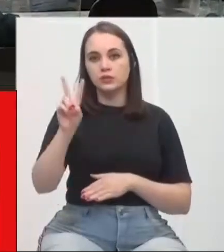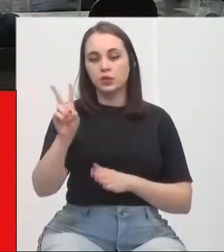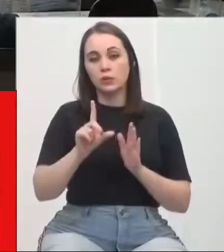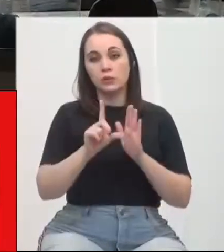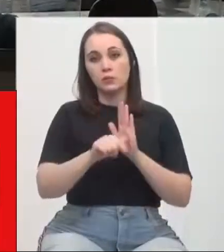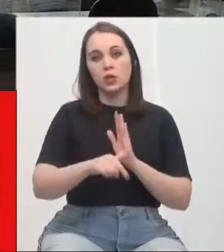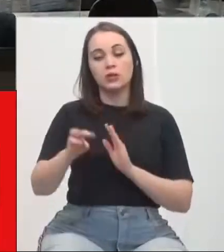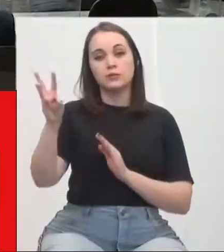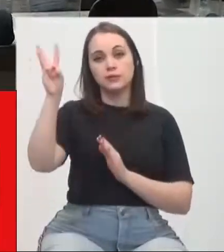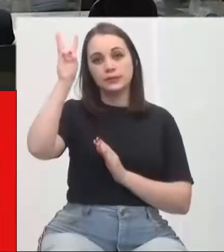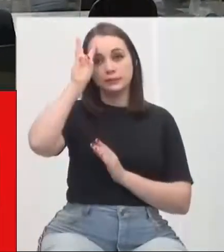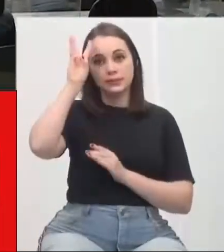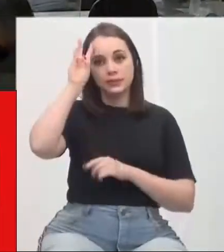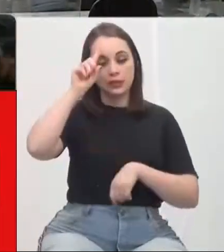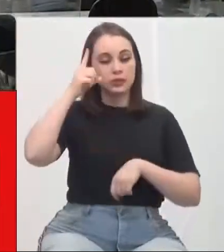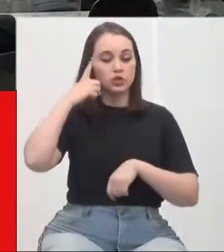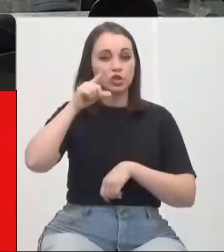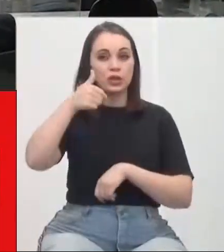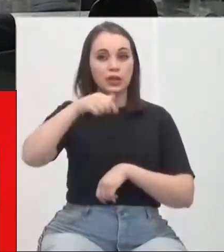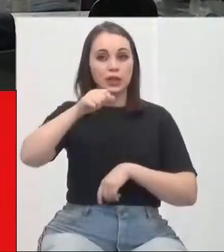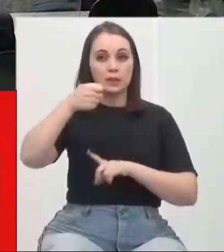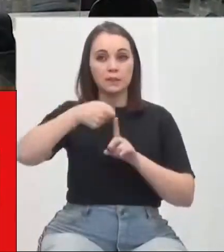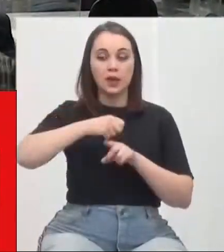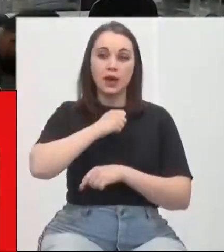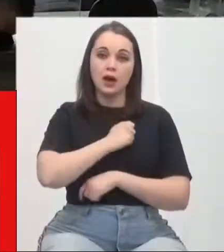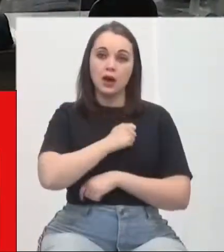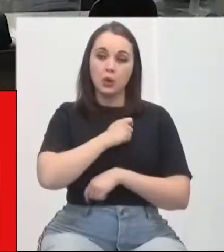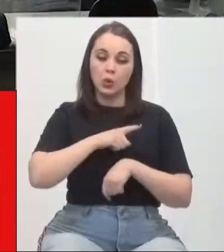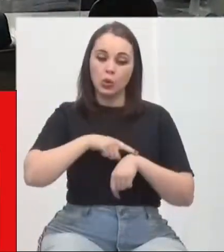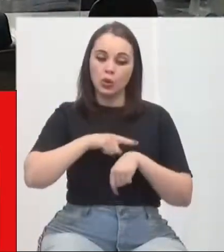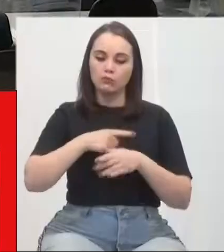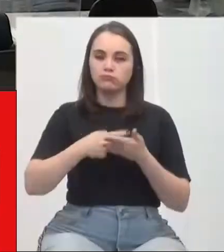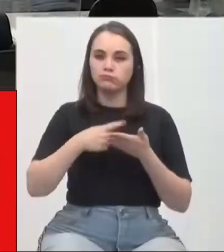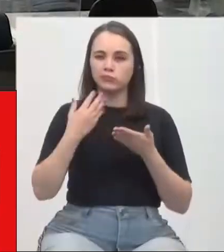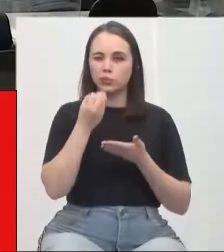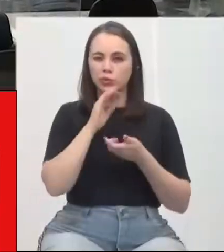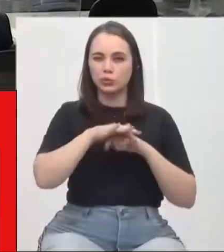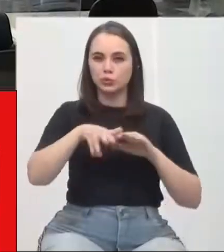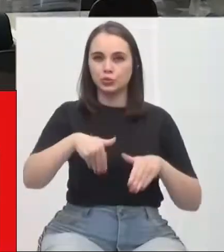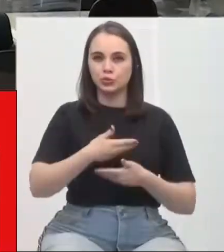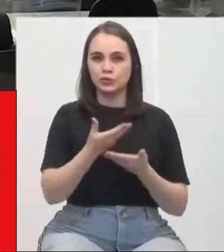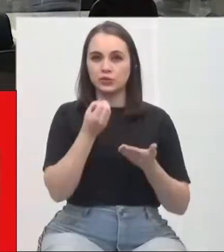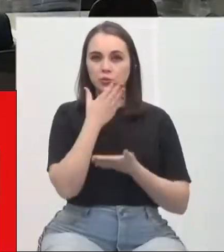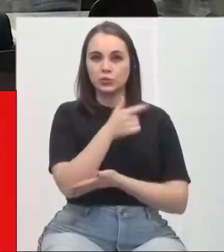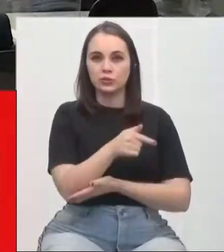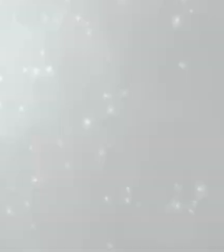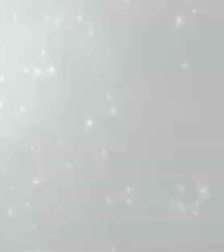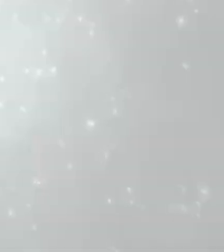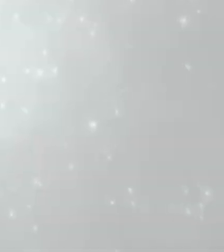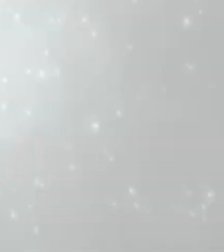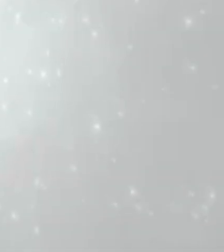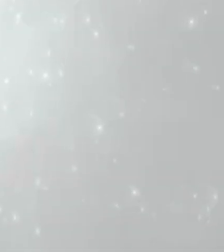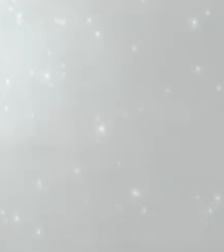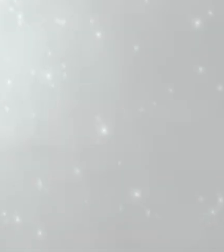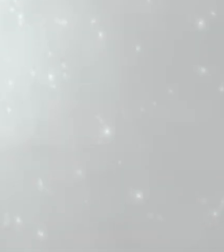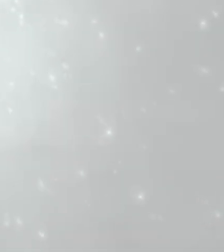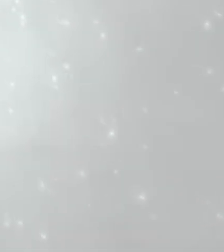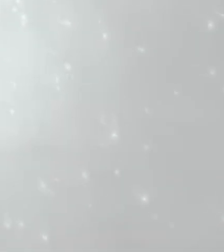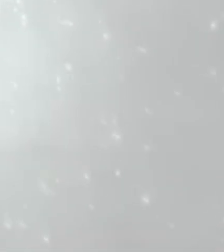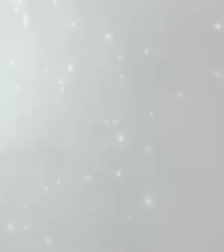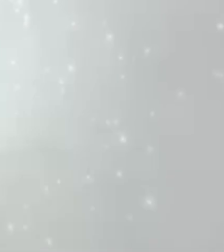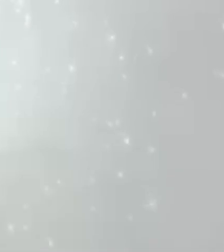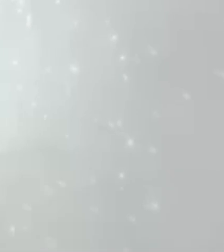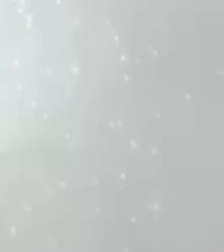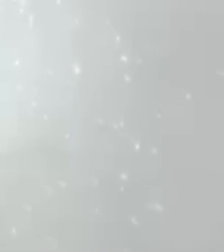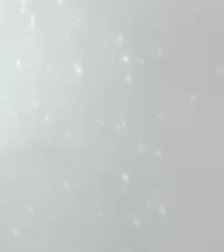vereadores para a próxima, no dia 10 de agosto, terça-feira, em horário regimental. Boa noite a todos. Boa semana. Boa noite